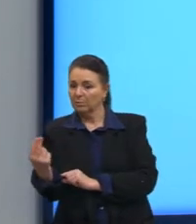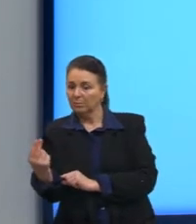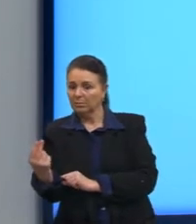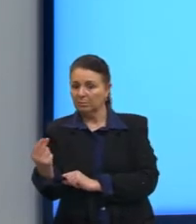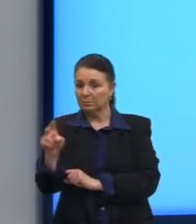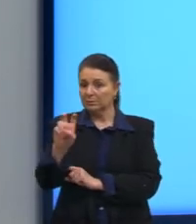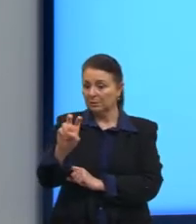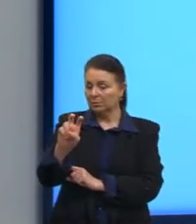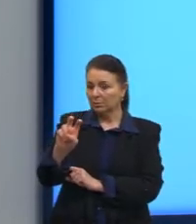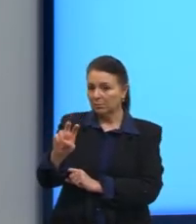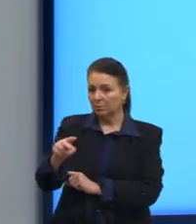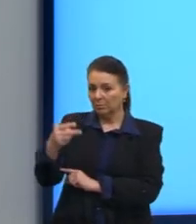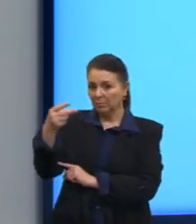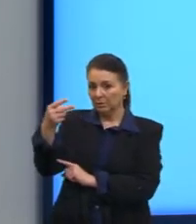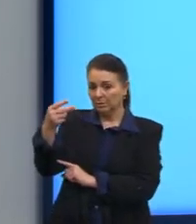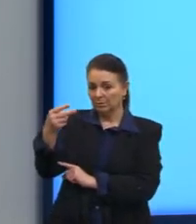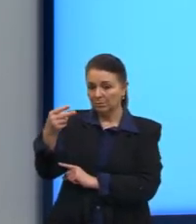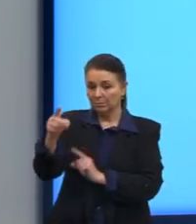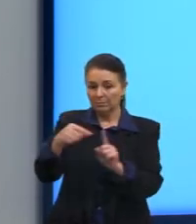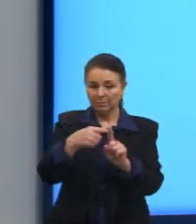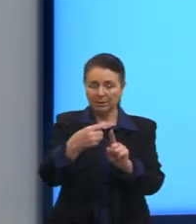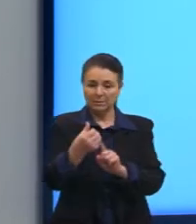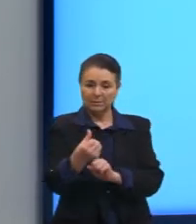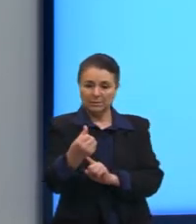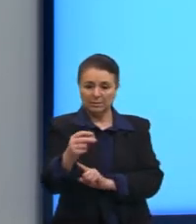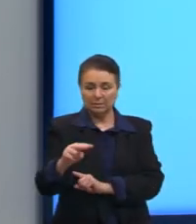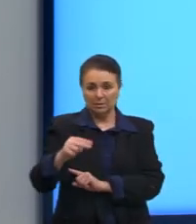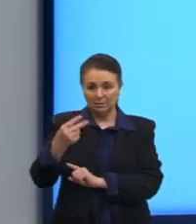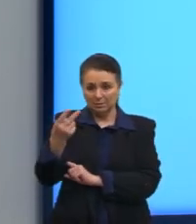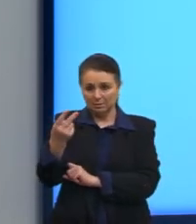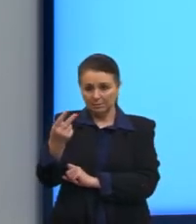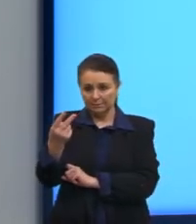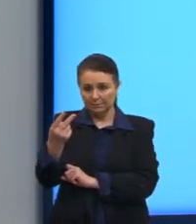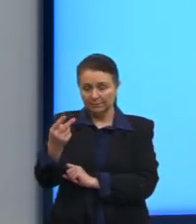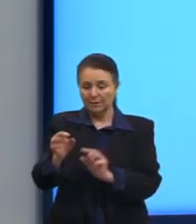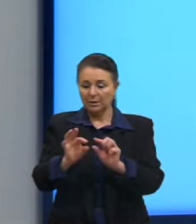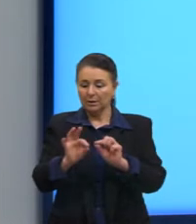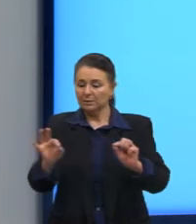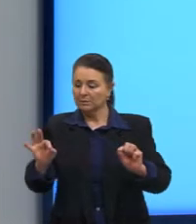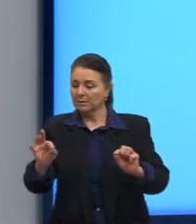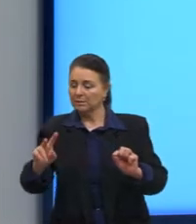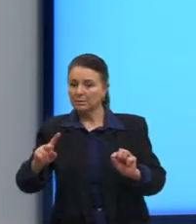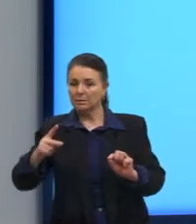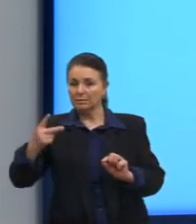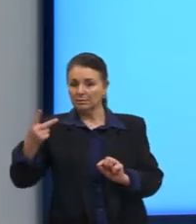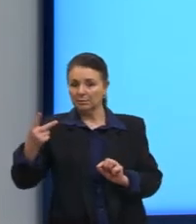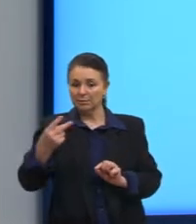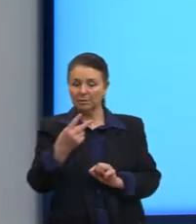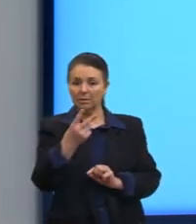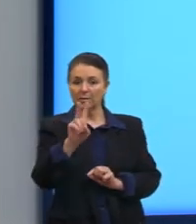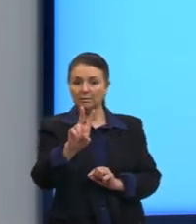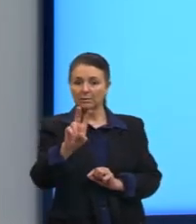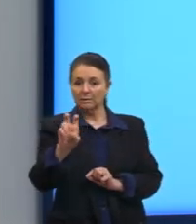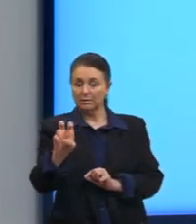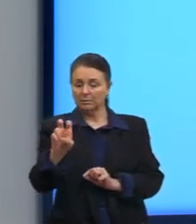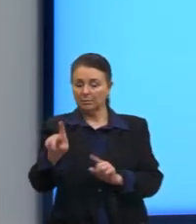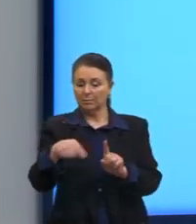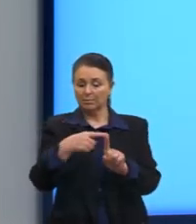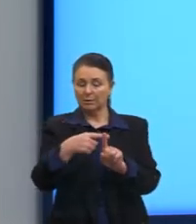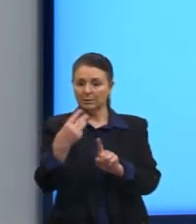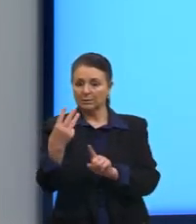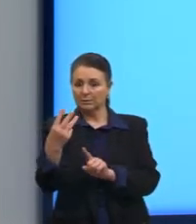ao quadrado mais 6 ao quadrado. A distância ao quadrado, então, é 25 mais 36,